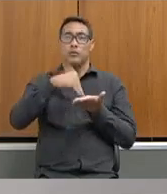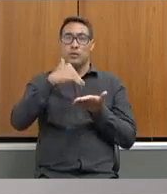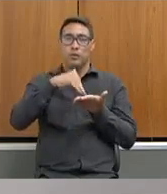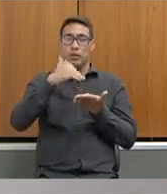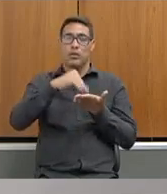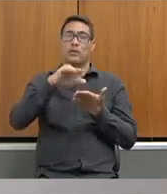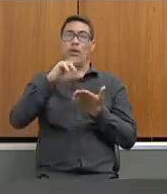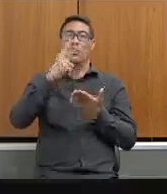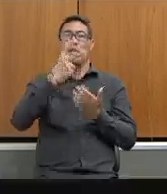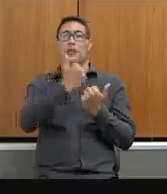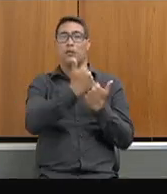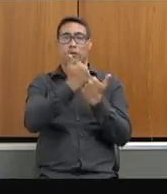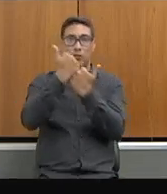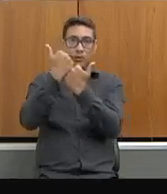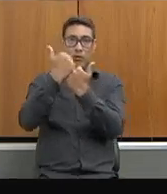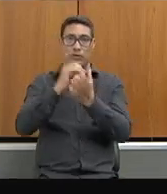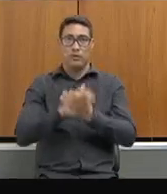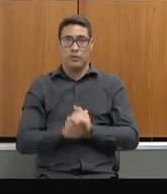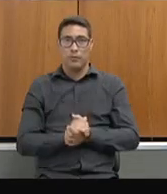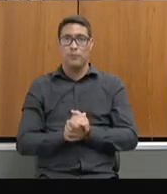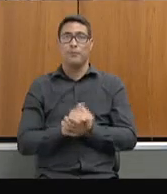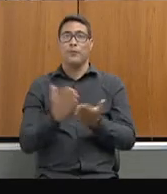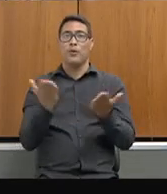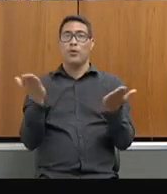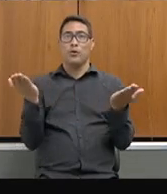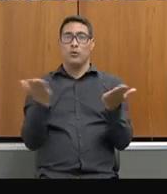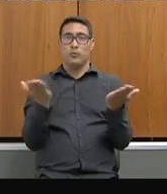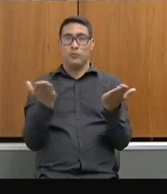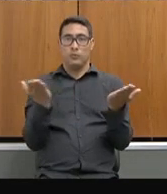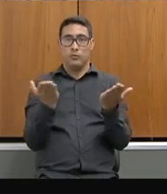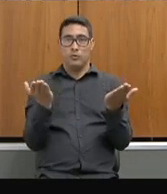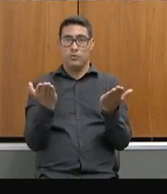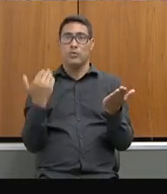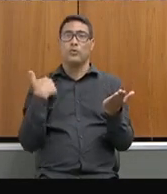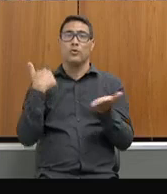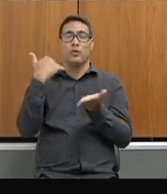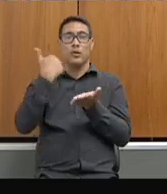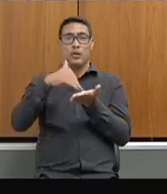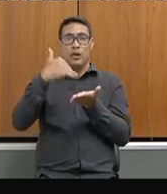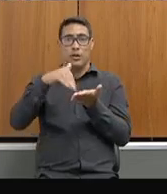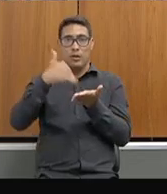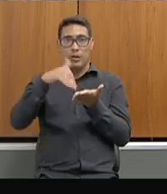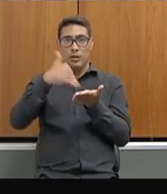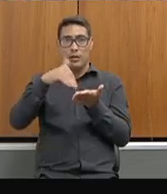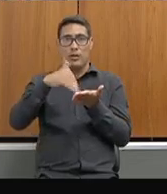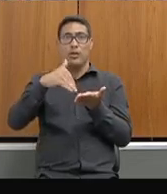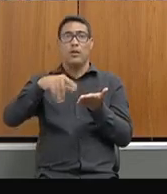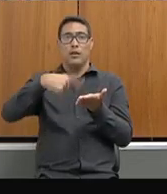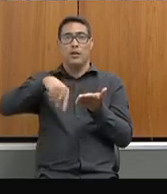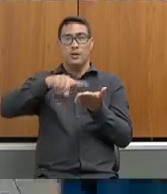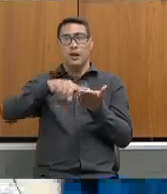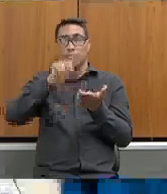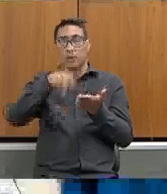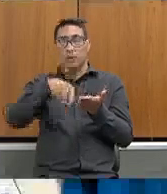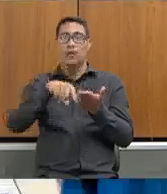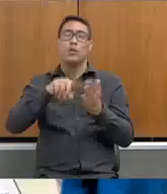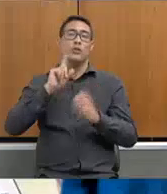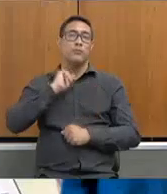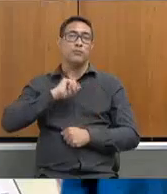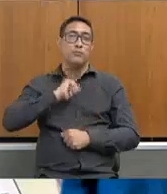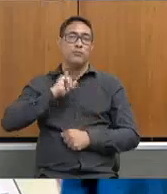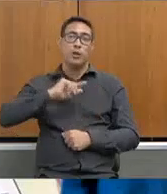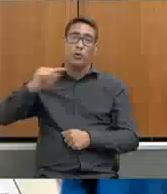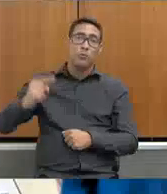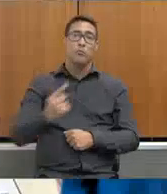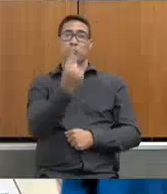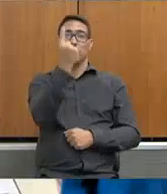educacional dessa secretaria, e hoje estou como secretário de Estado de Educação de Minas Gerais, sendo o primeiro servidor